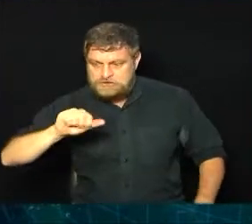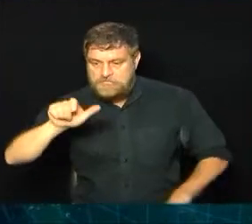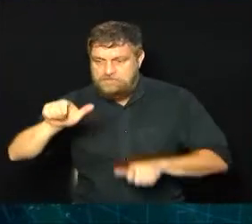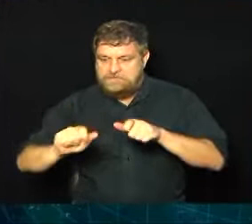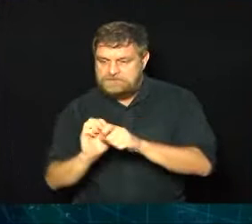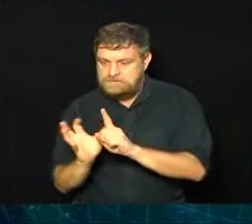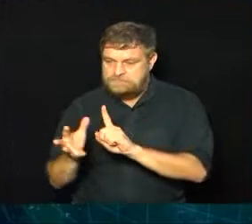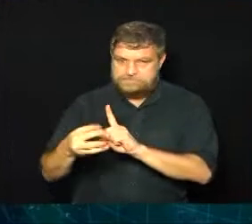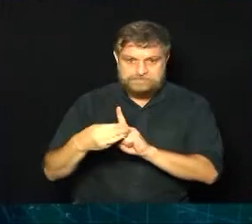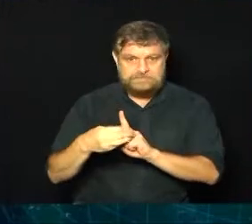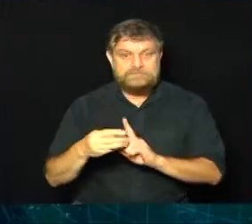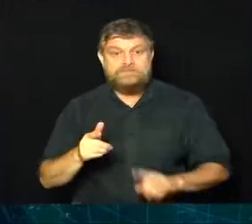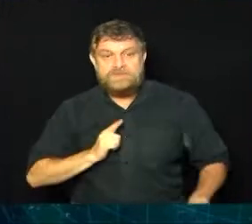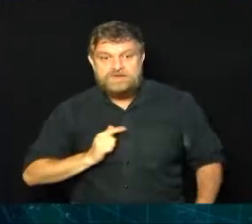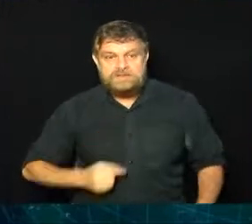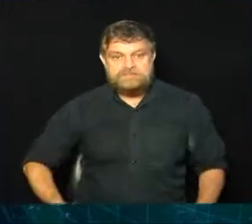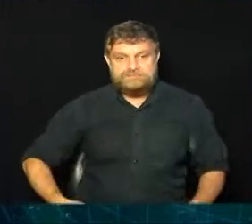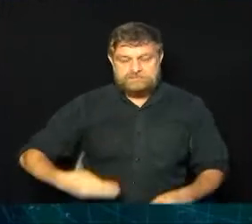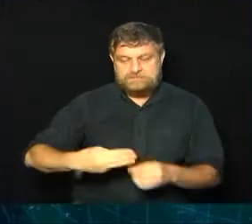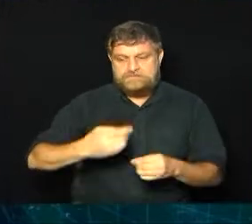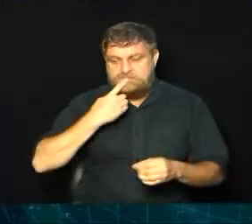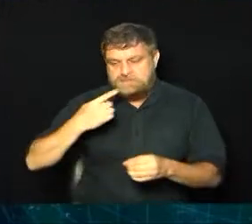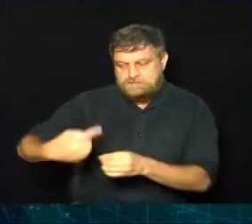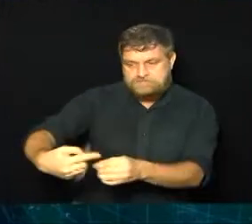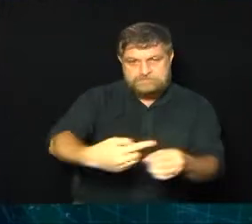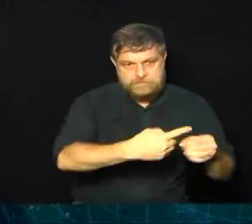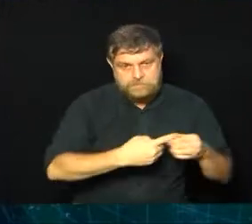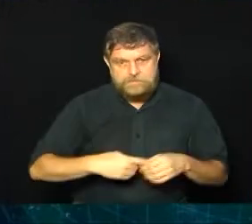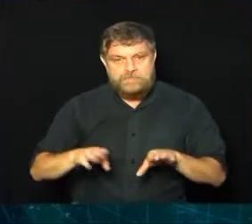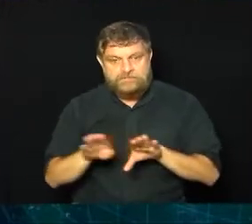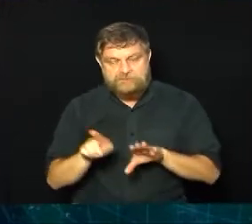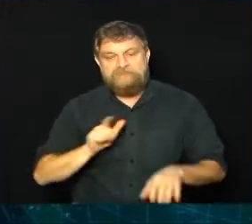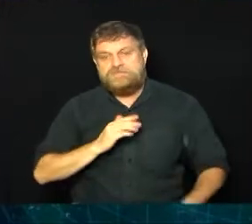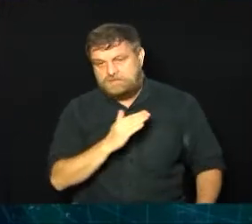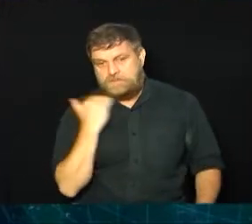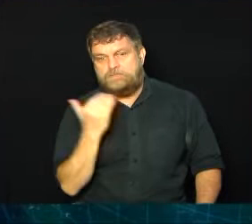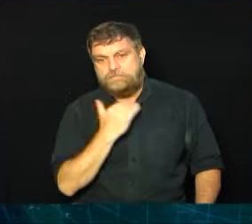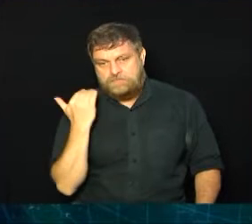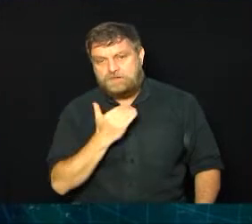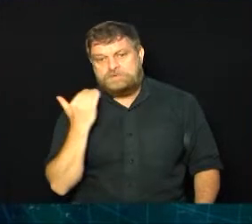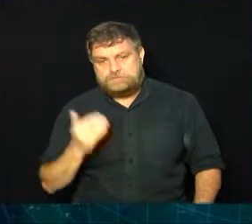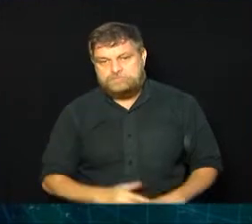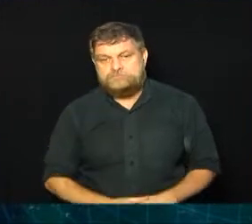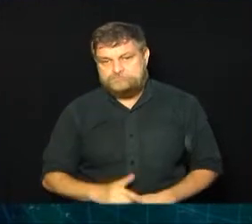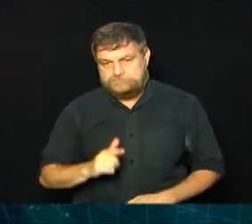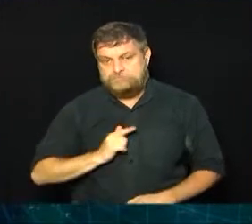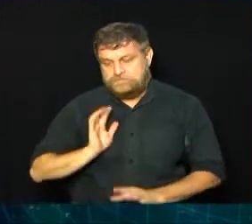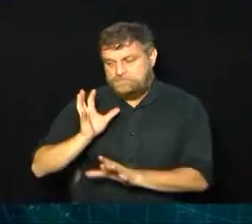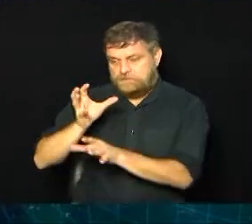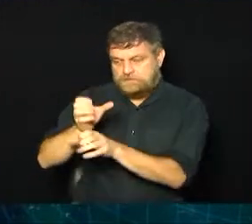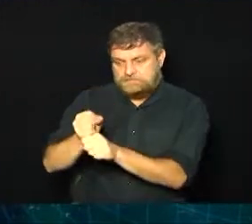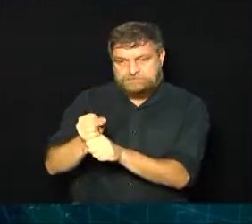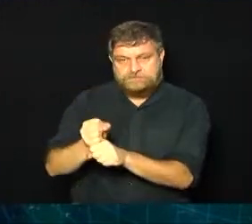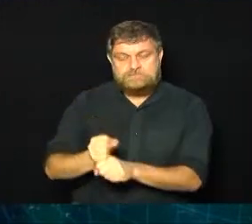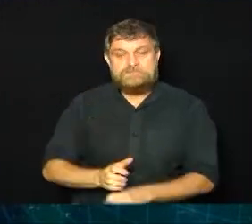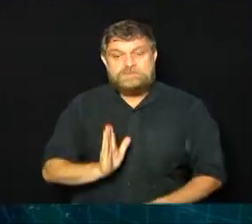cidades, Campinas e também região metropolitana também registraram mortes de Covid-19. No total, a nossa